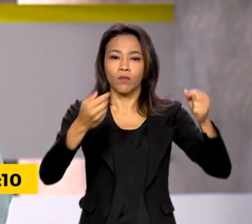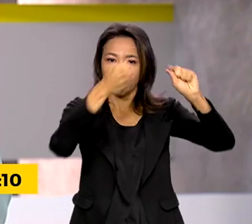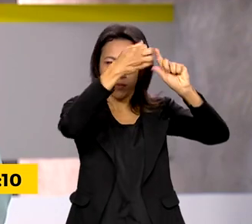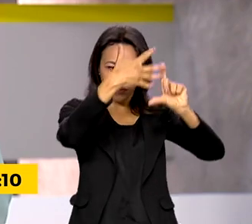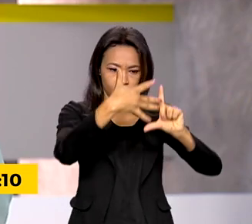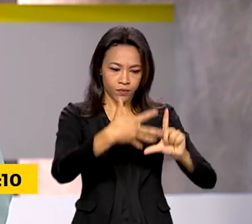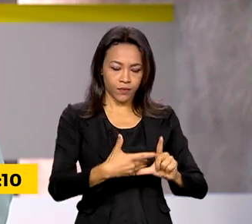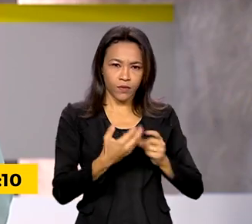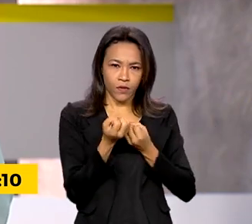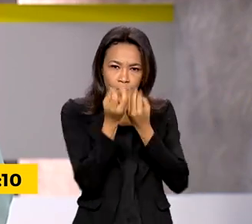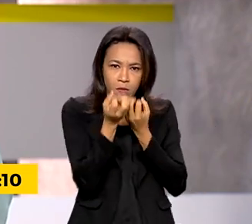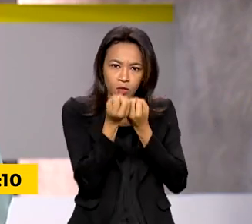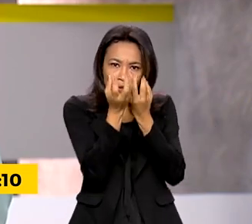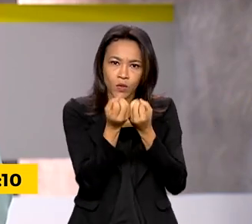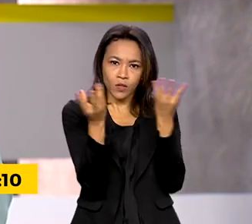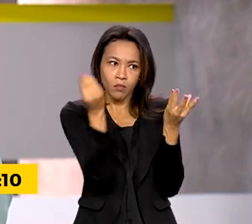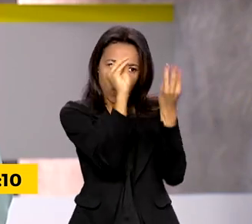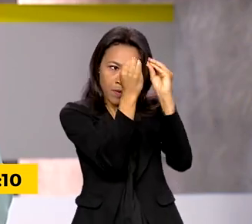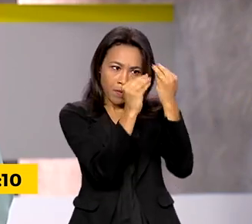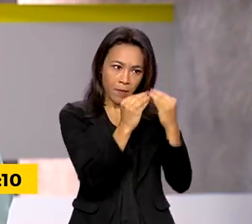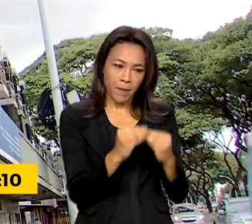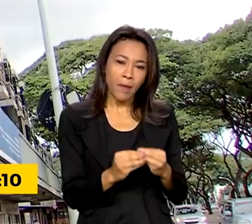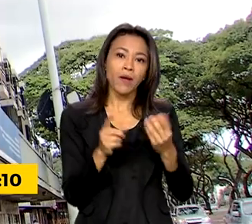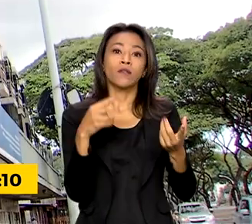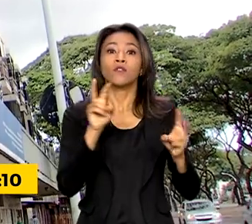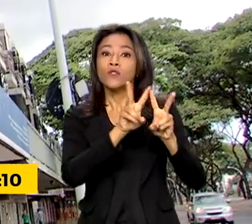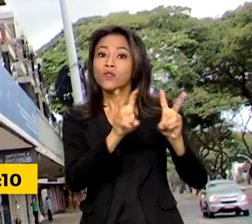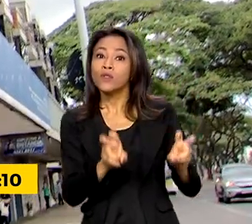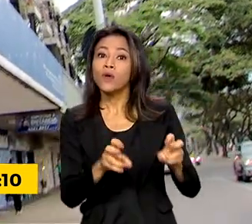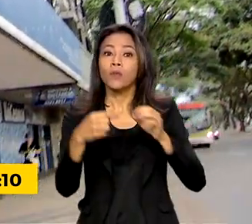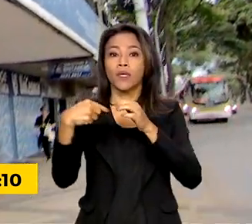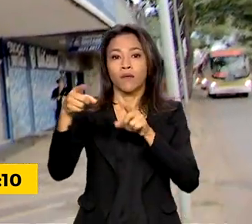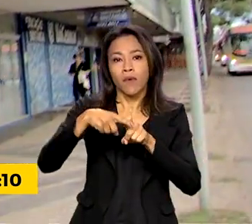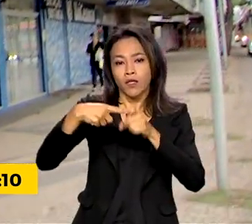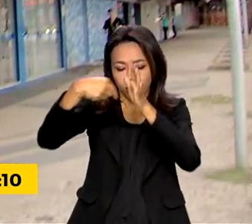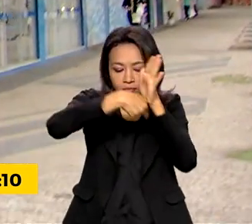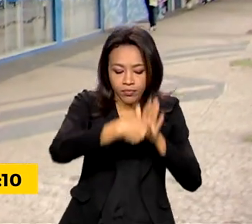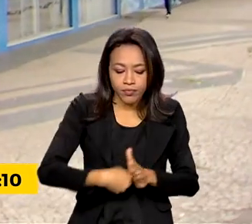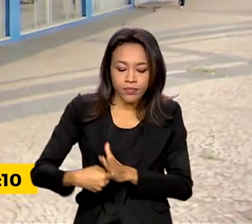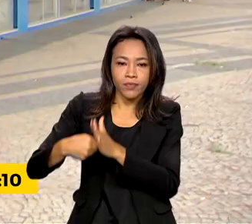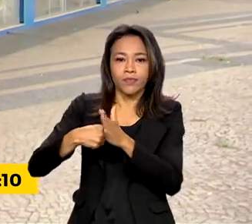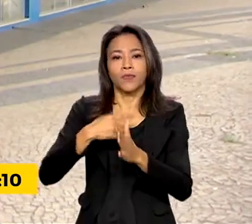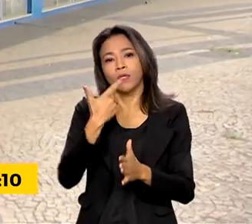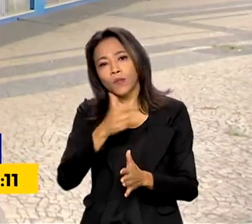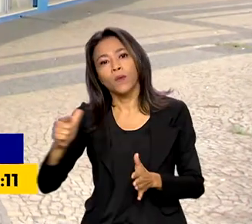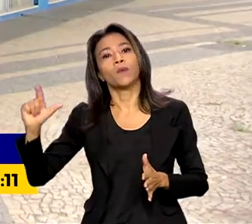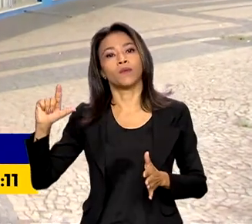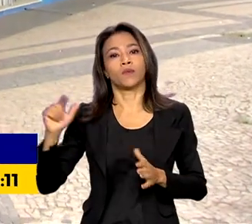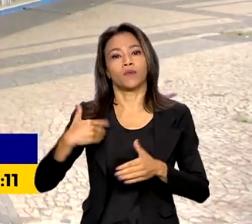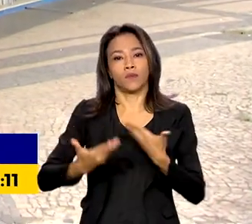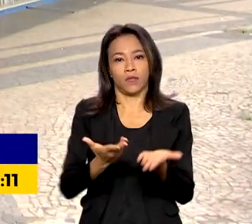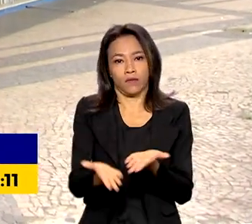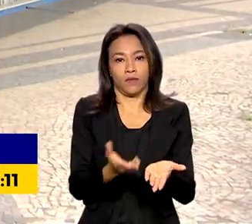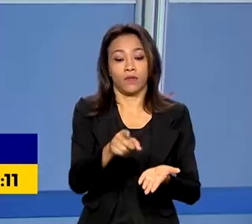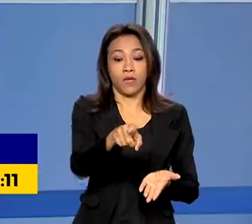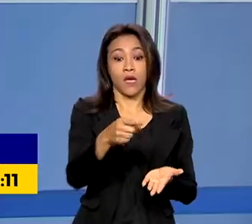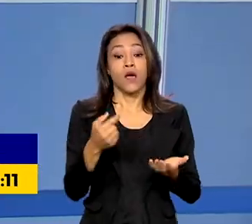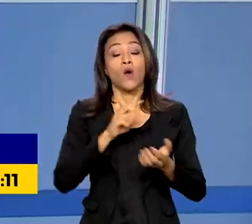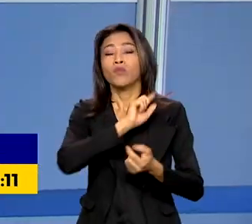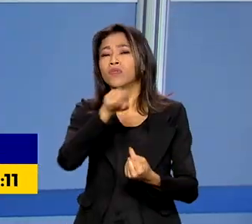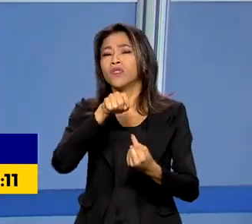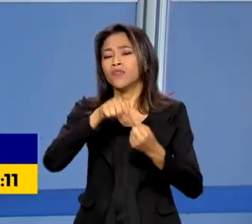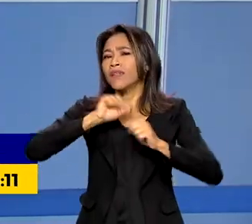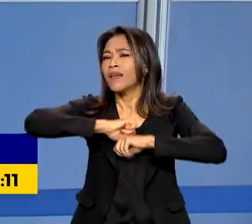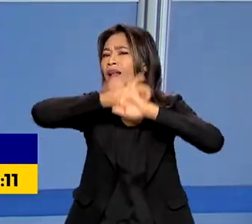sobre perícias e benefícios. O objetivo é dar transparência ao trabalho gerencial do INSS e